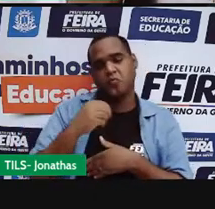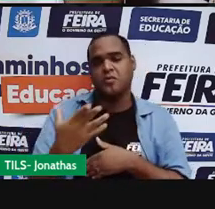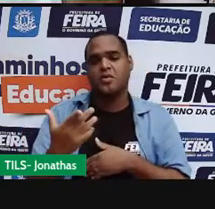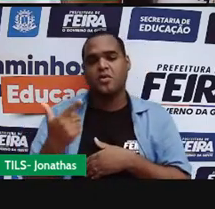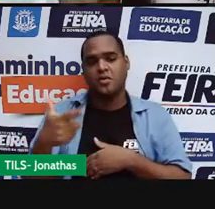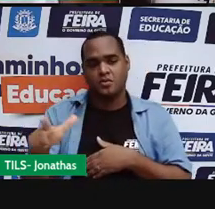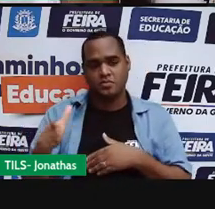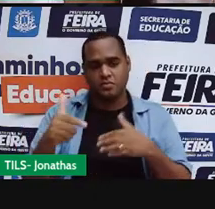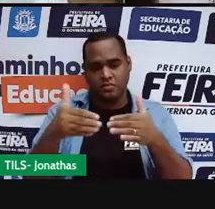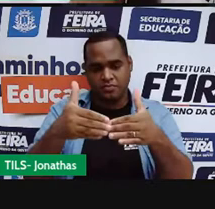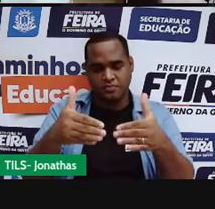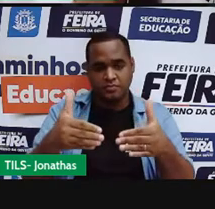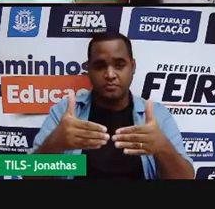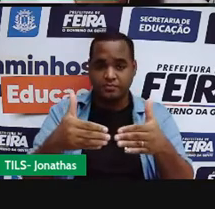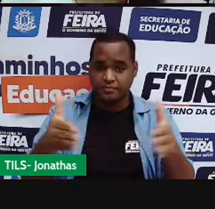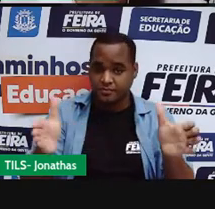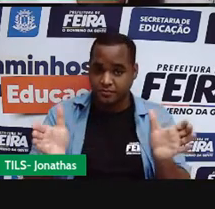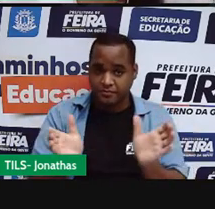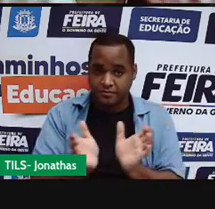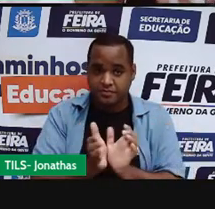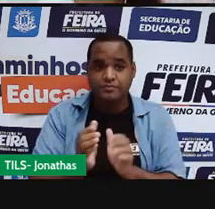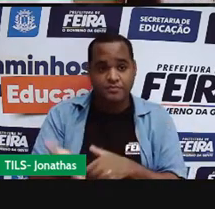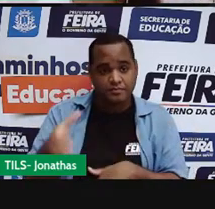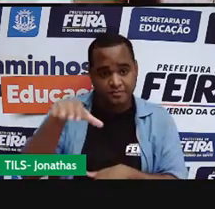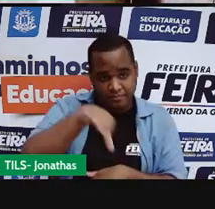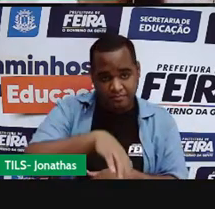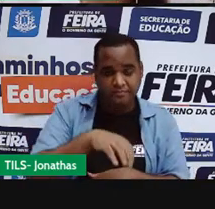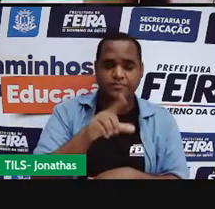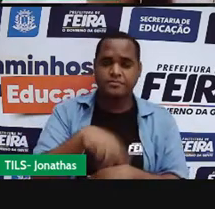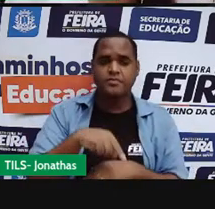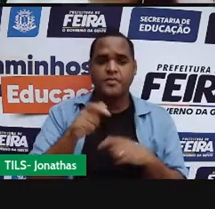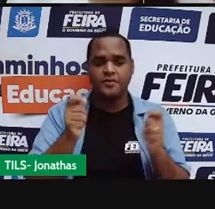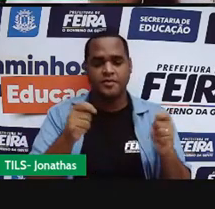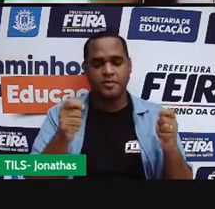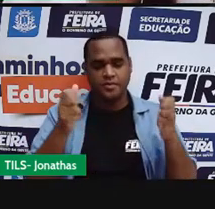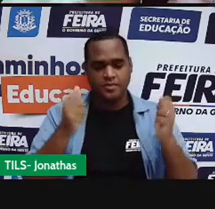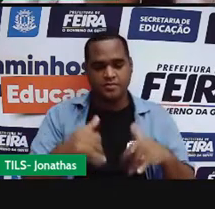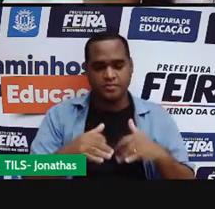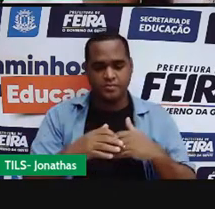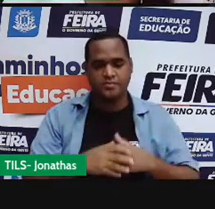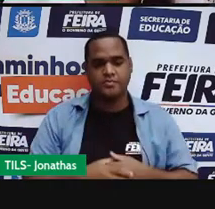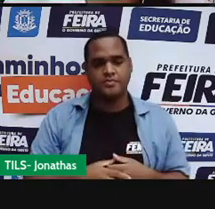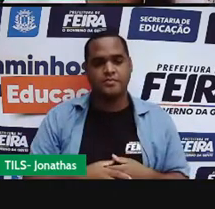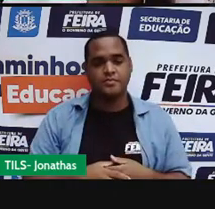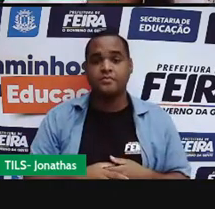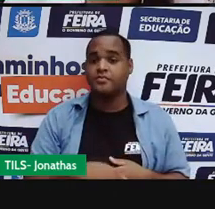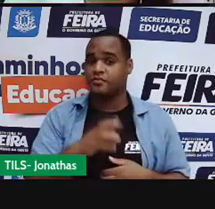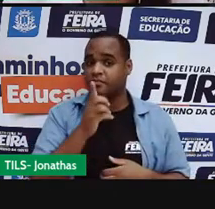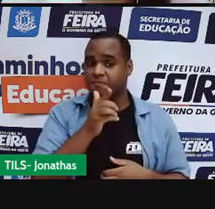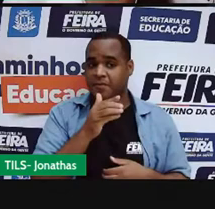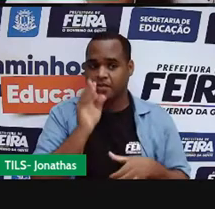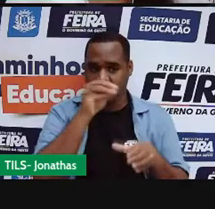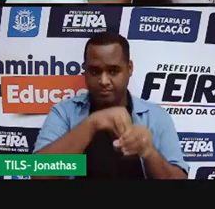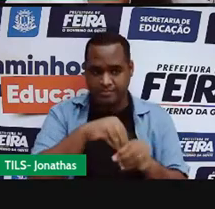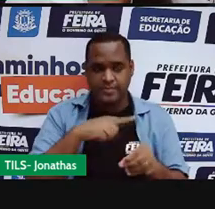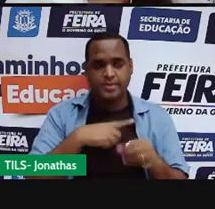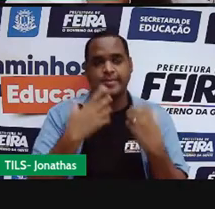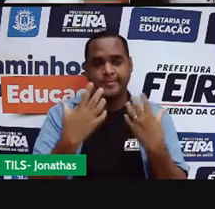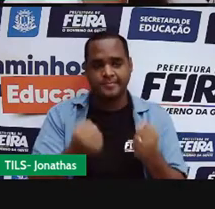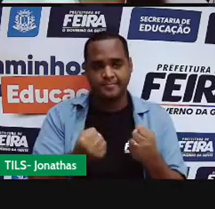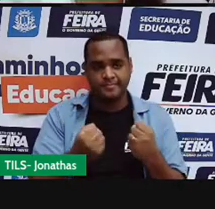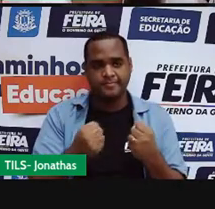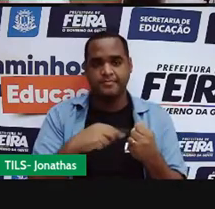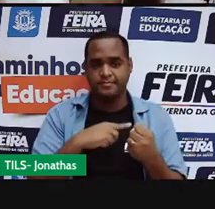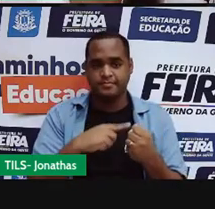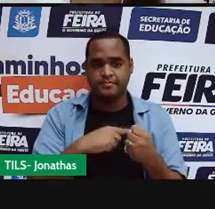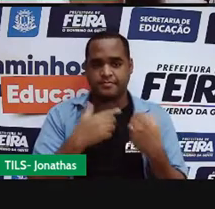que ele é todo arredondado, ela vai ficar todo arredondado. Então a matéria no estado líquido, ela assume a forma daquele recipiente em que ela